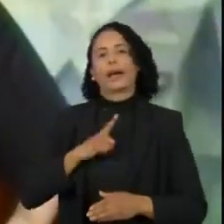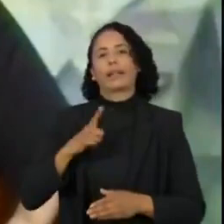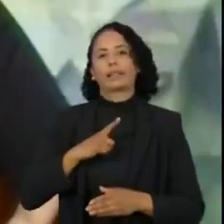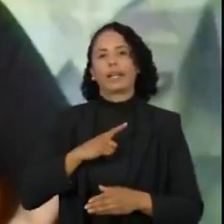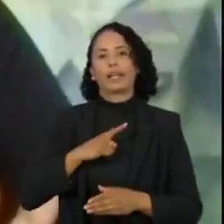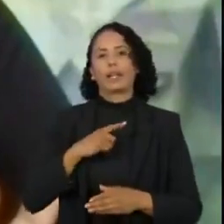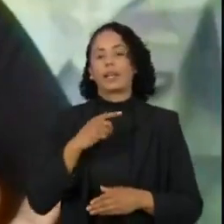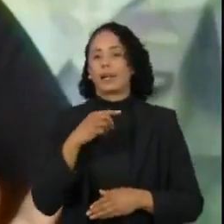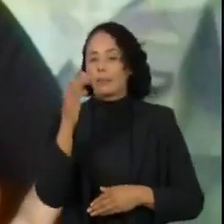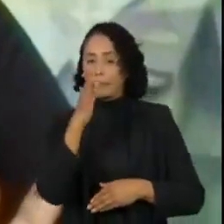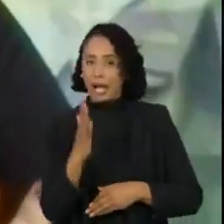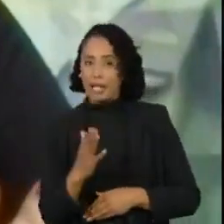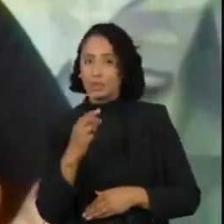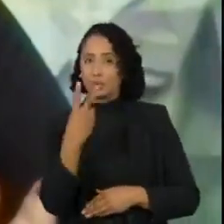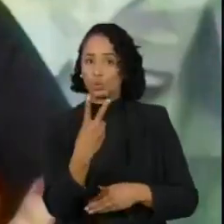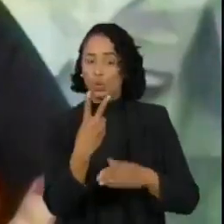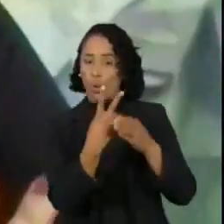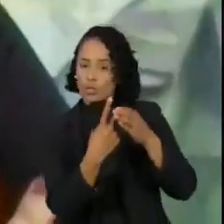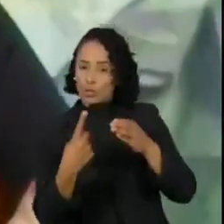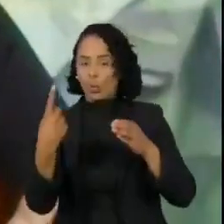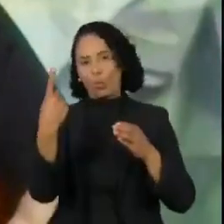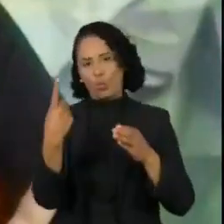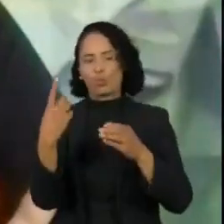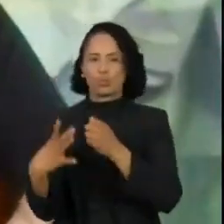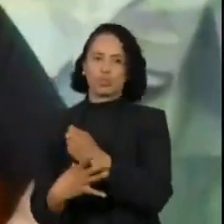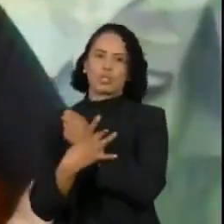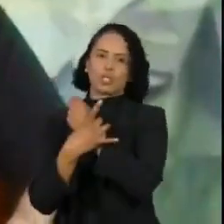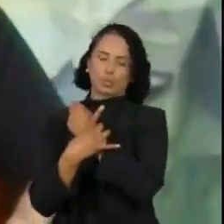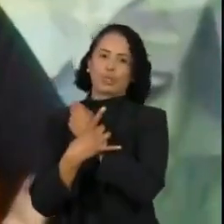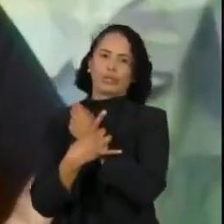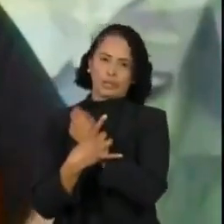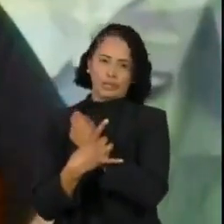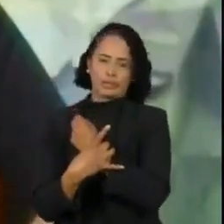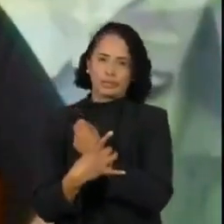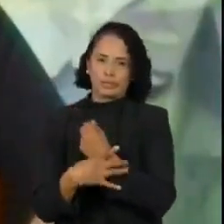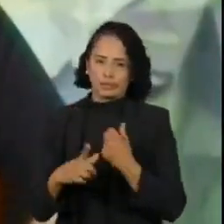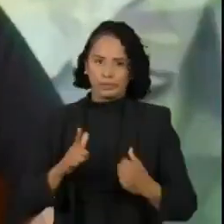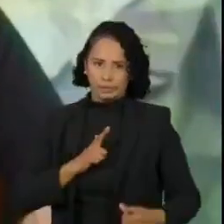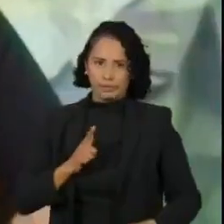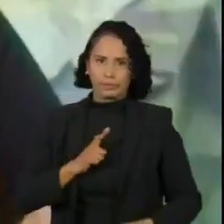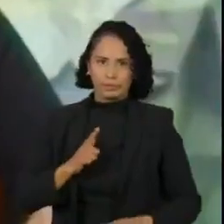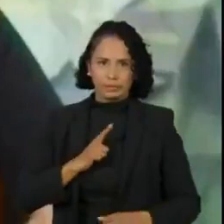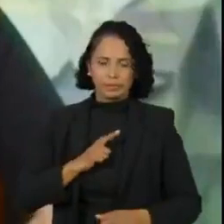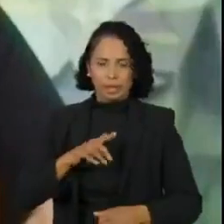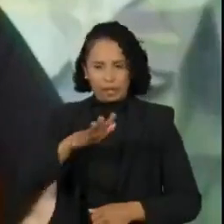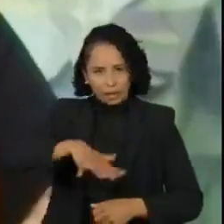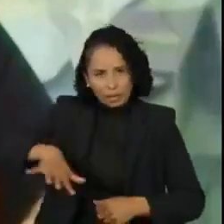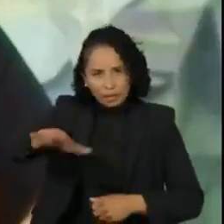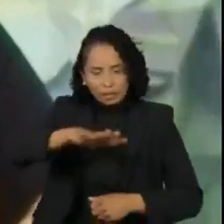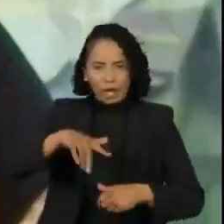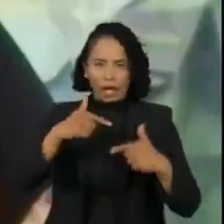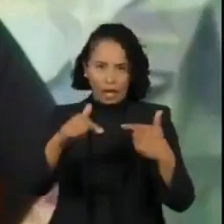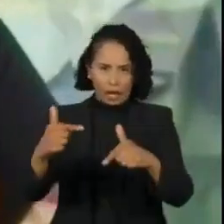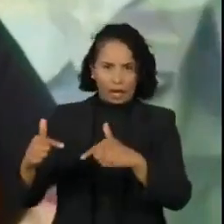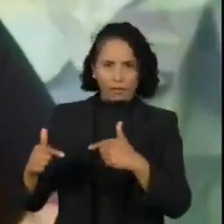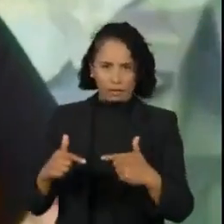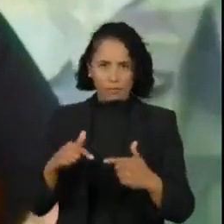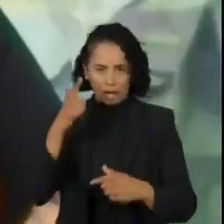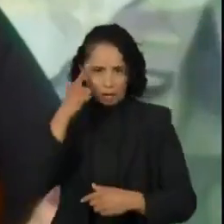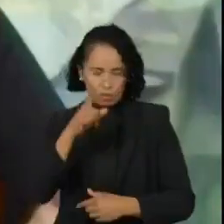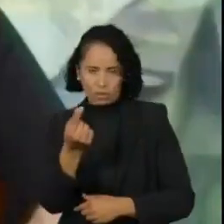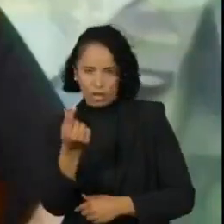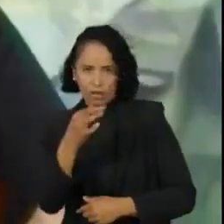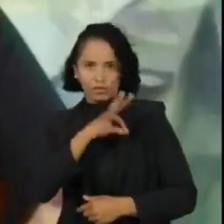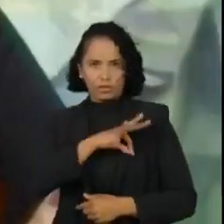vive em insegurança alimentar. E durante a pandemia, o Banco de Alimentos expandiu a sua área de atuação e foi direto para as